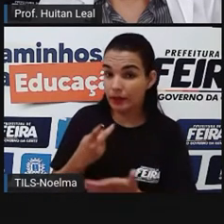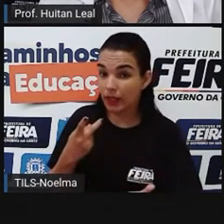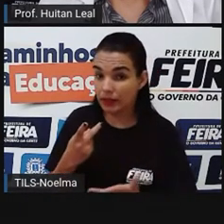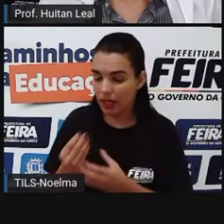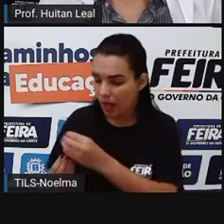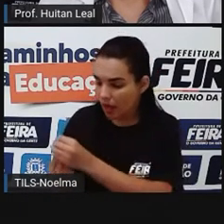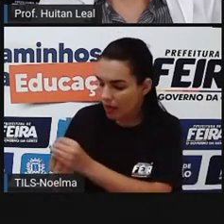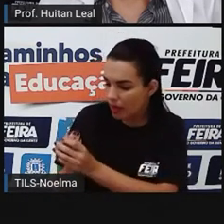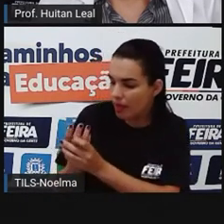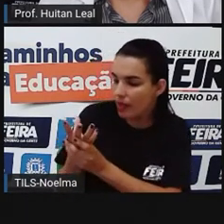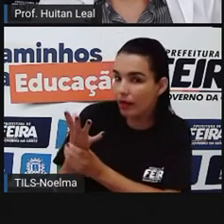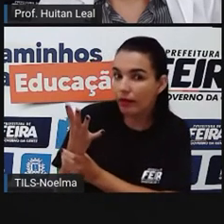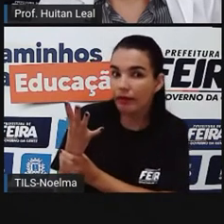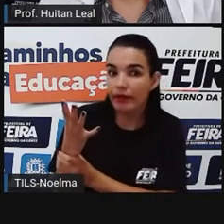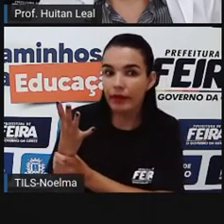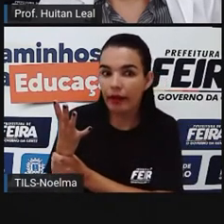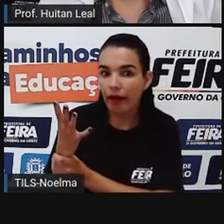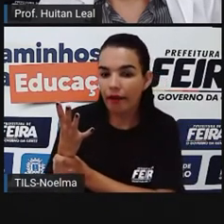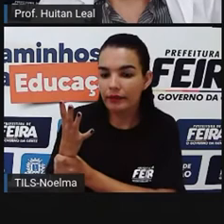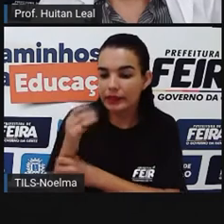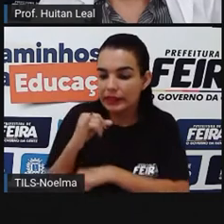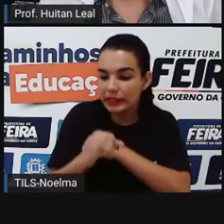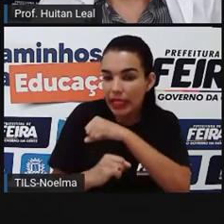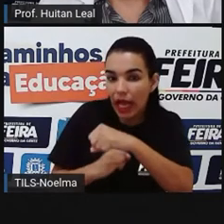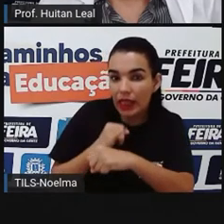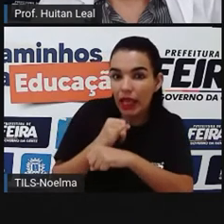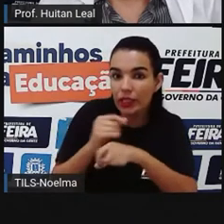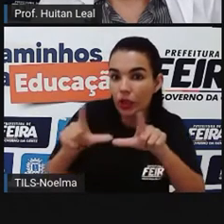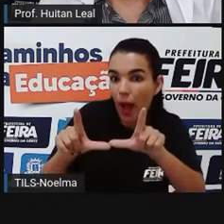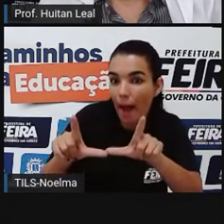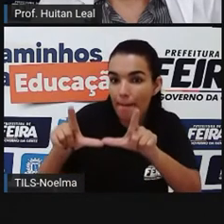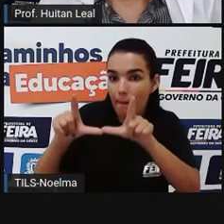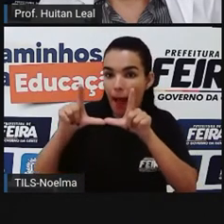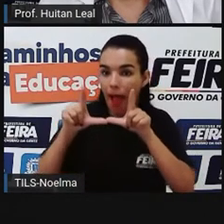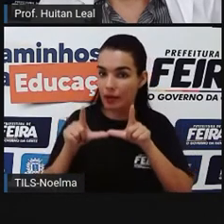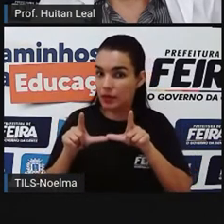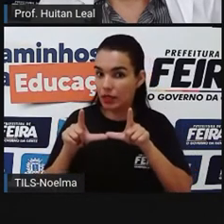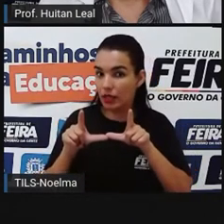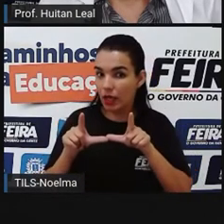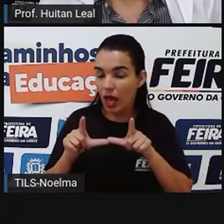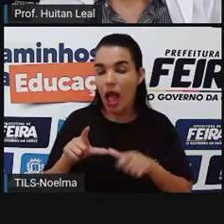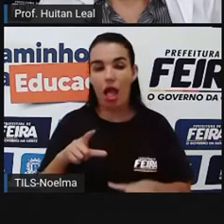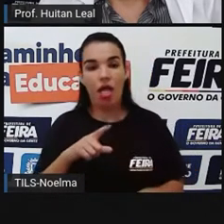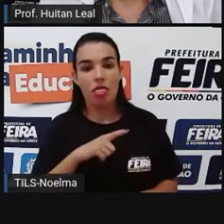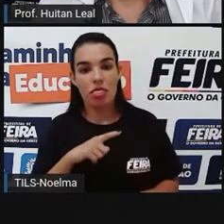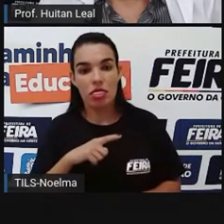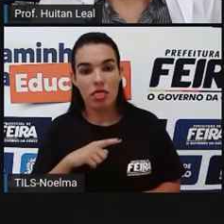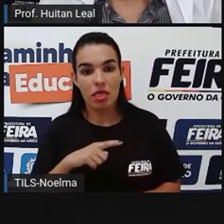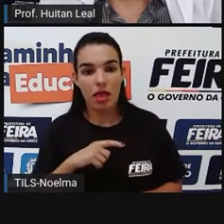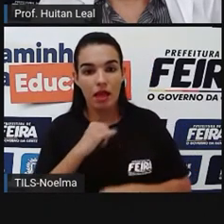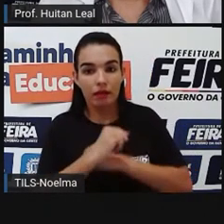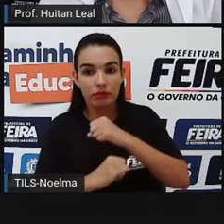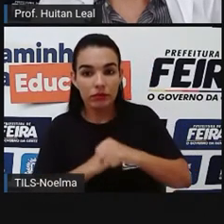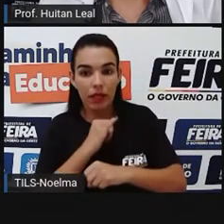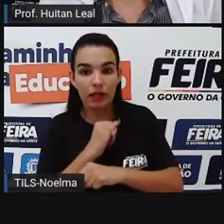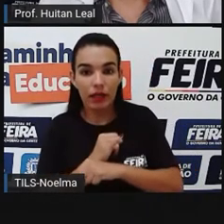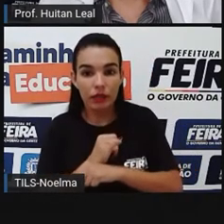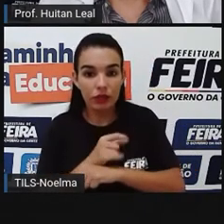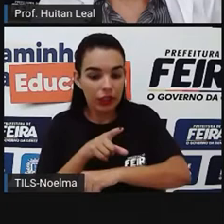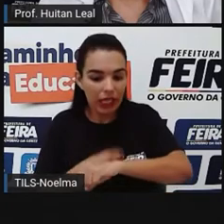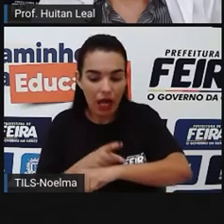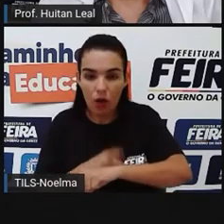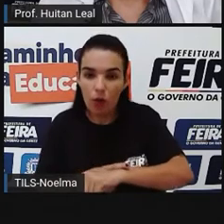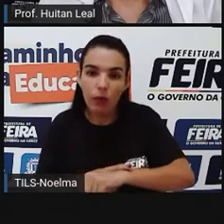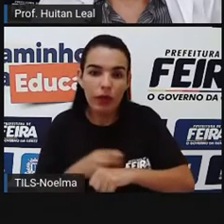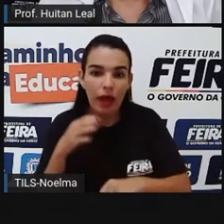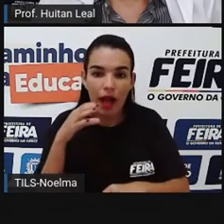um robô eletrônico é projetado pelos programadores dessa página para disseminar links nas redes. Quanto mais